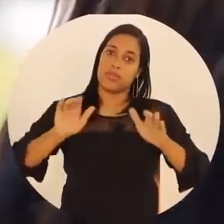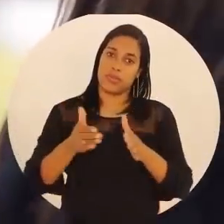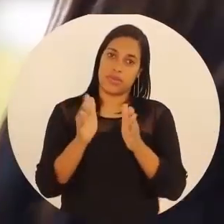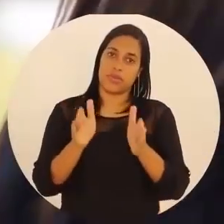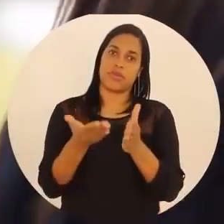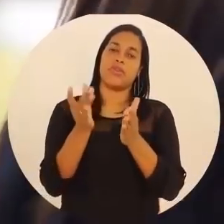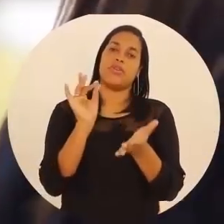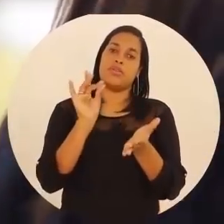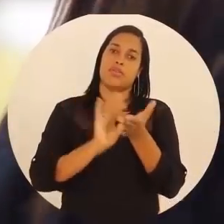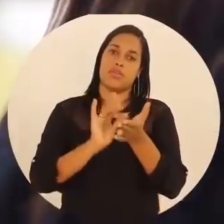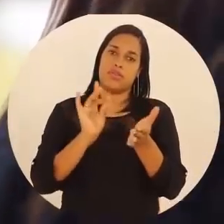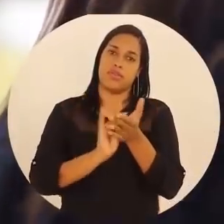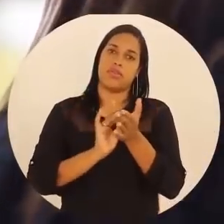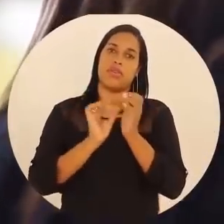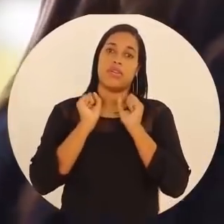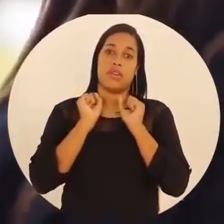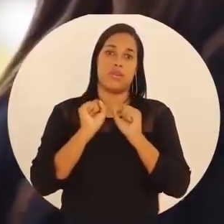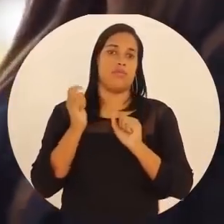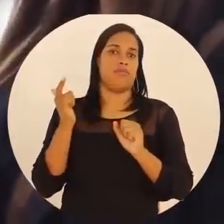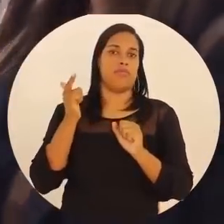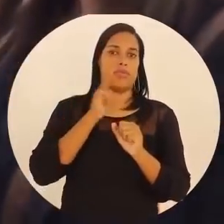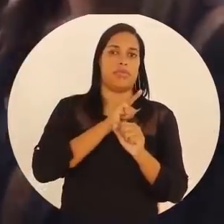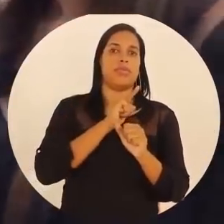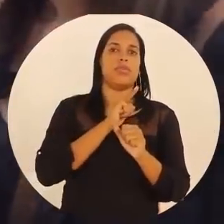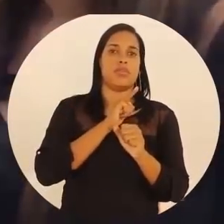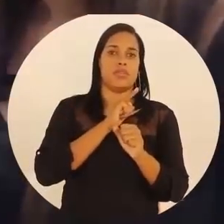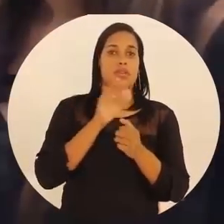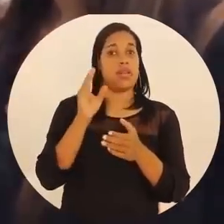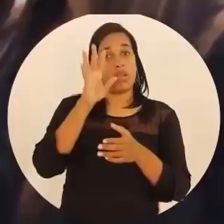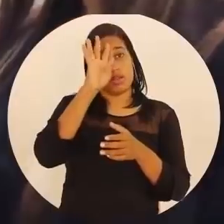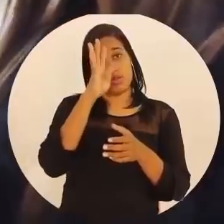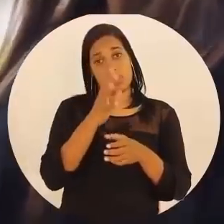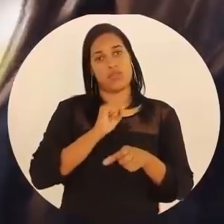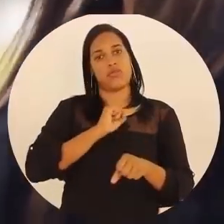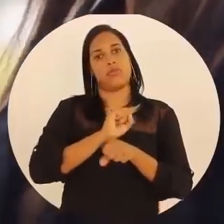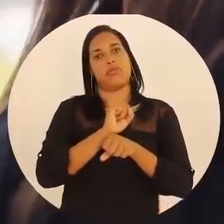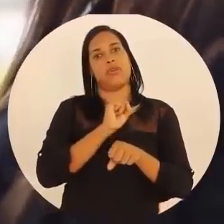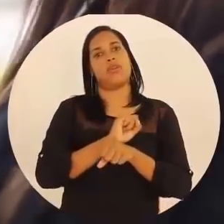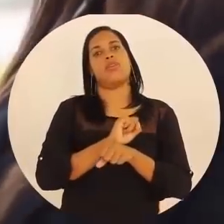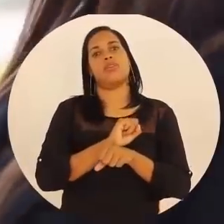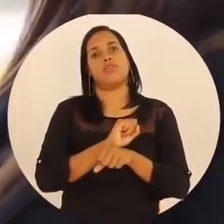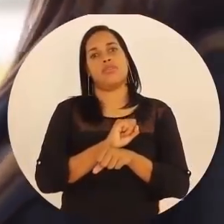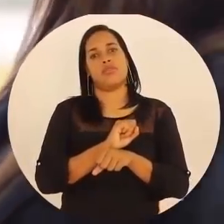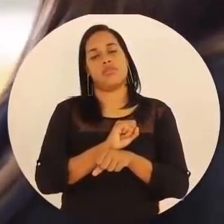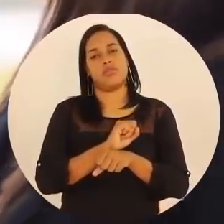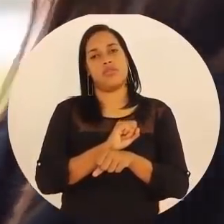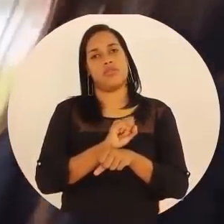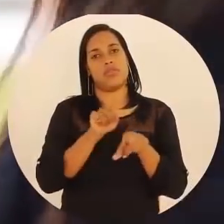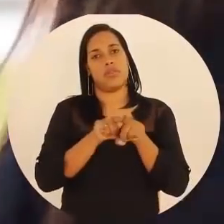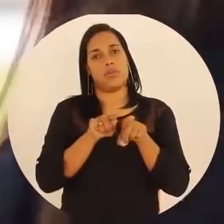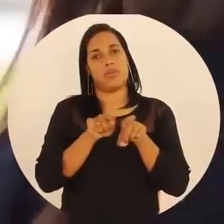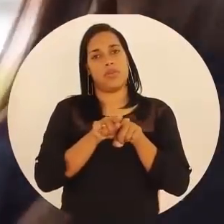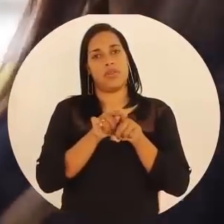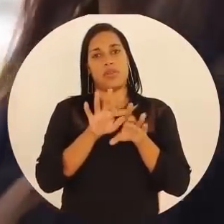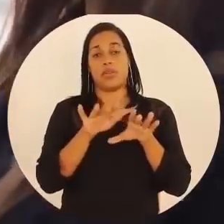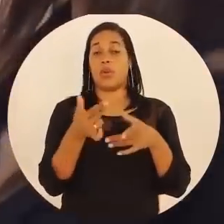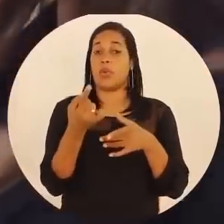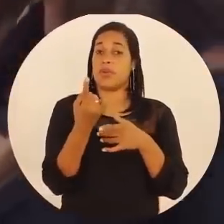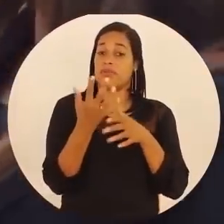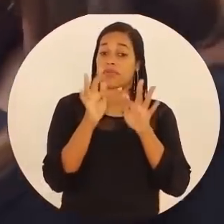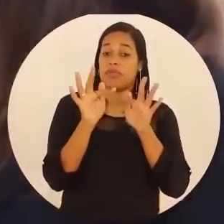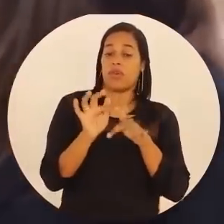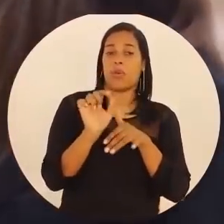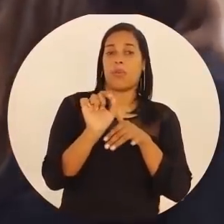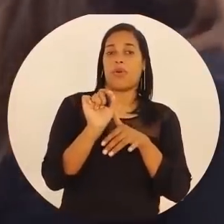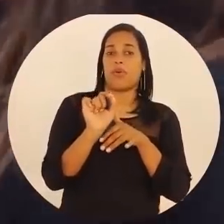motivação possa ser alcançada, atingida. E os resultados esperados também. Então, entre outras palavras, uma das formas